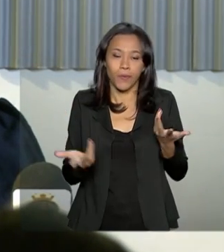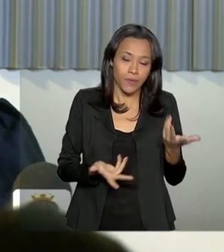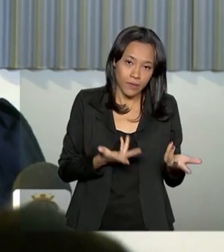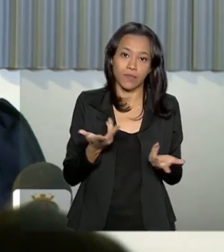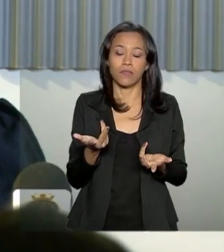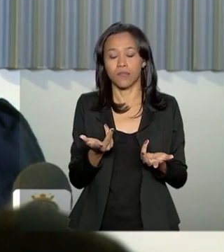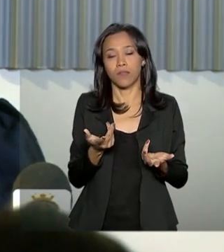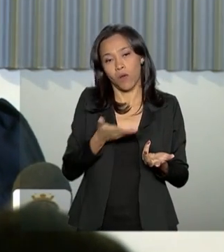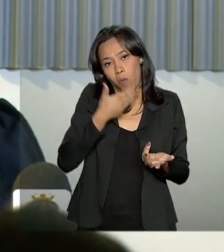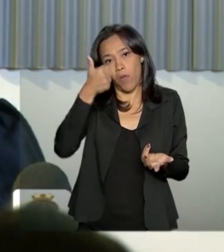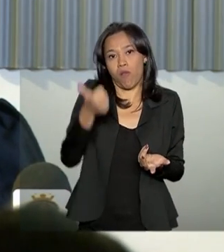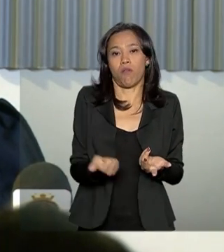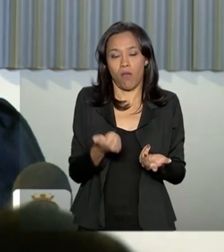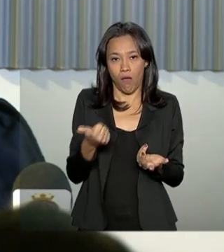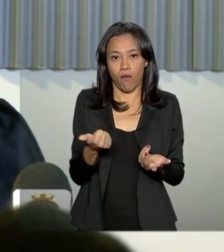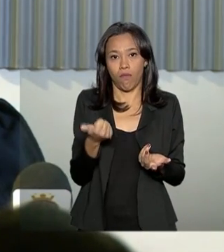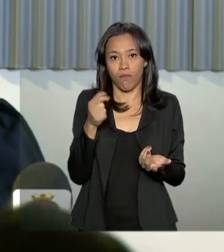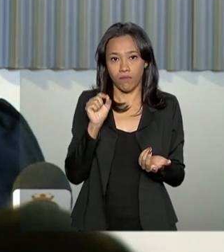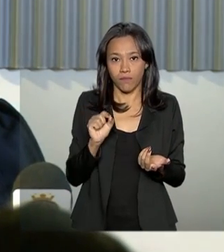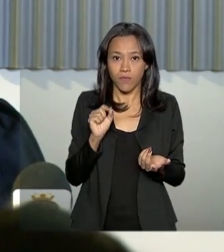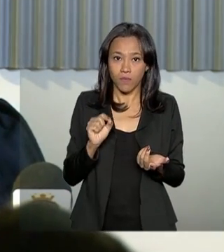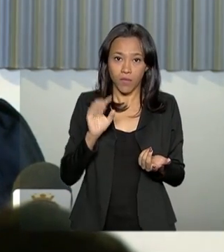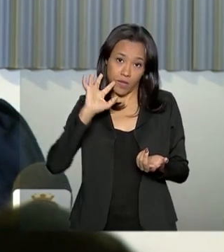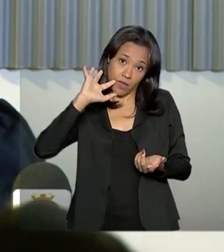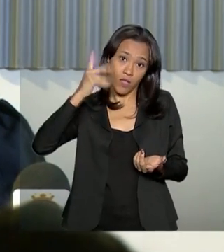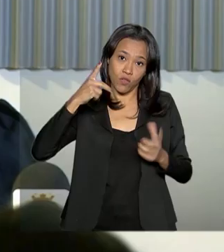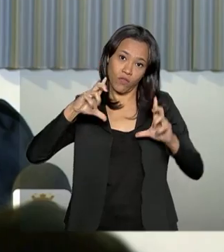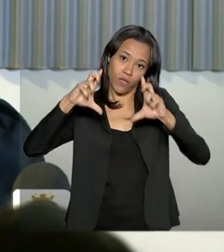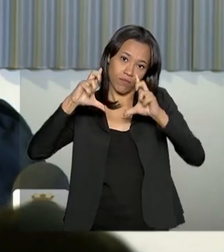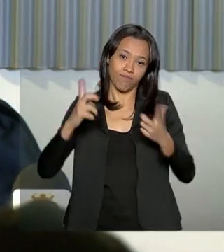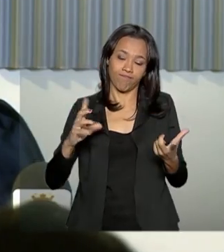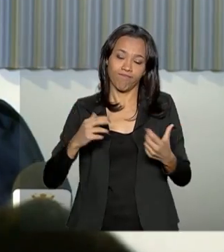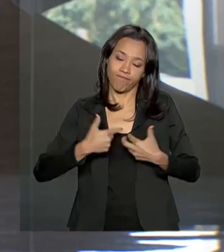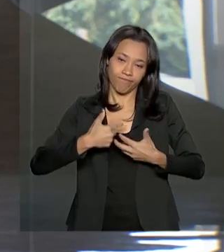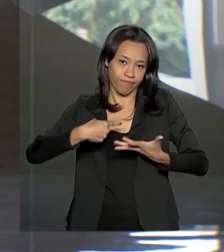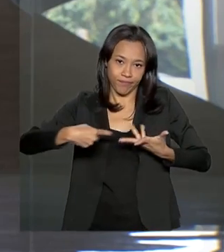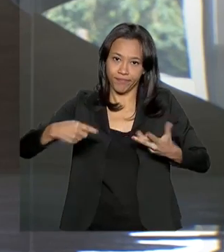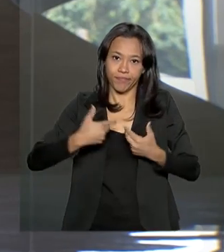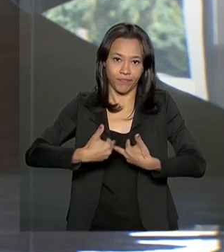menos melhorar, mitigar o problema da pessoa ou do enfermo.